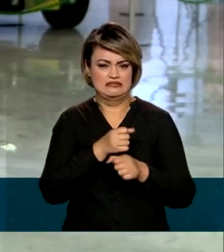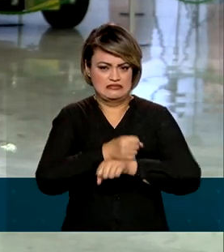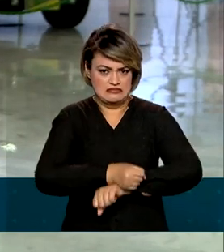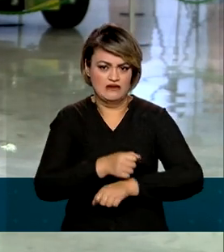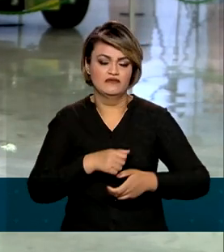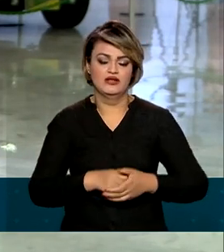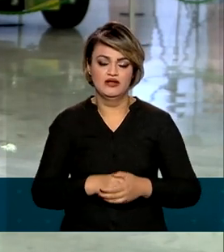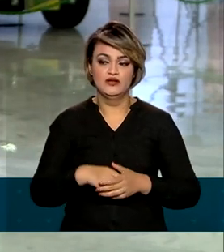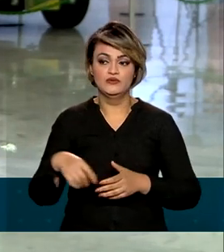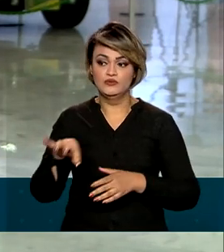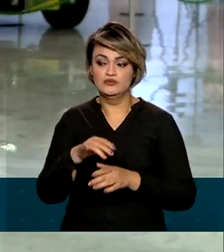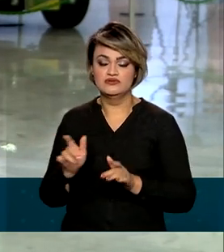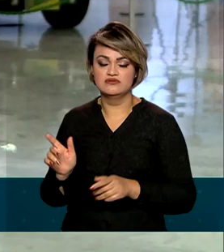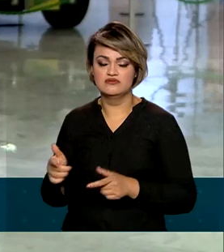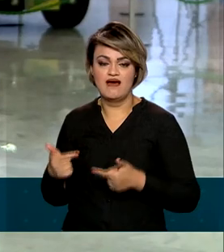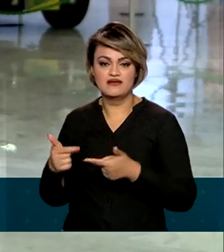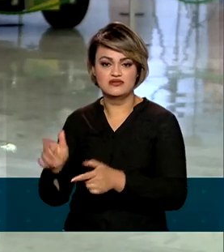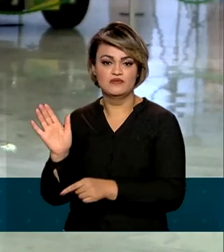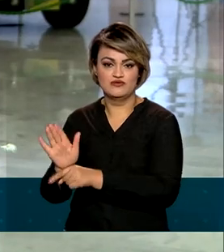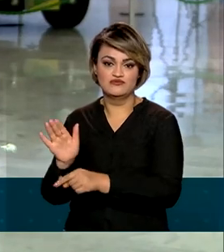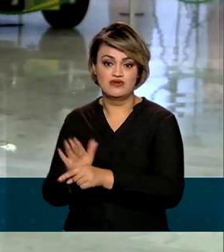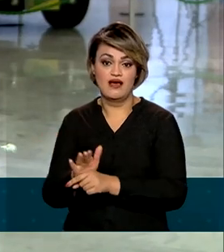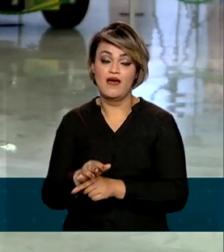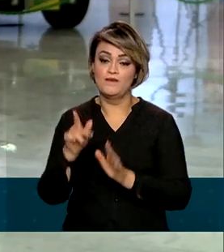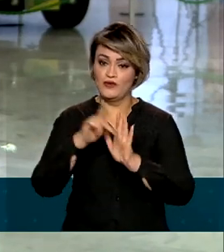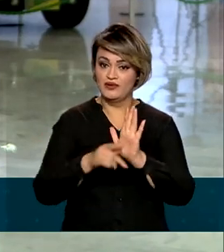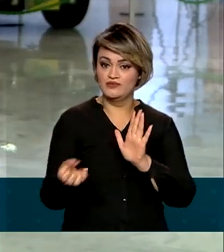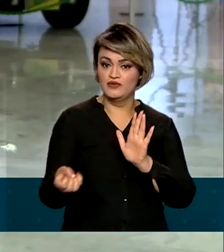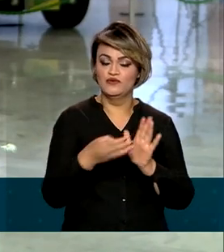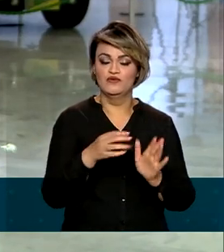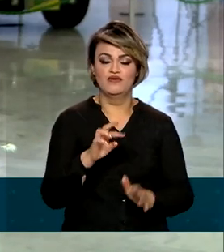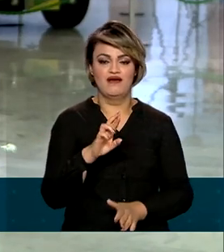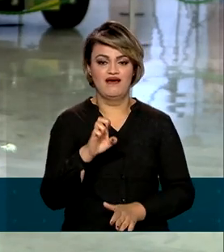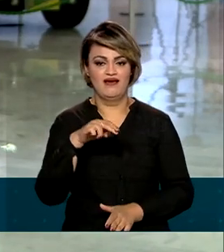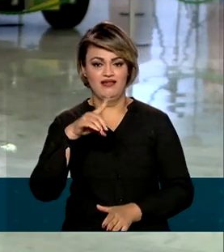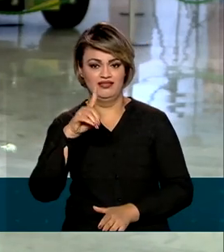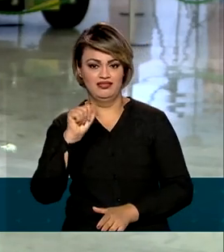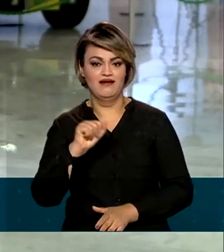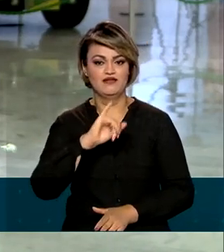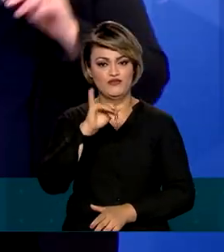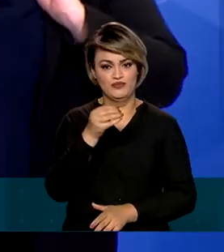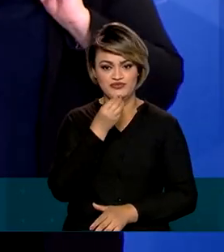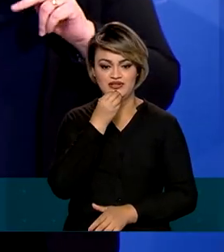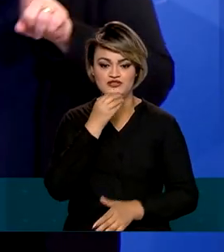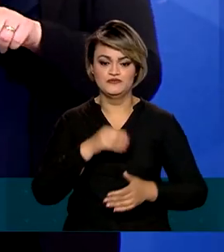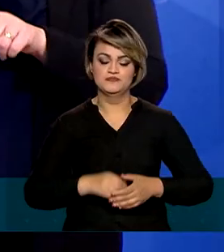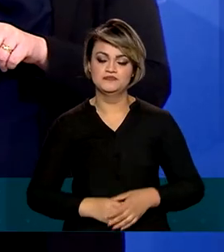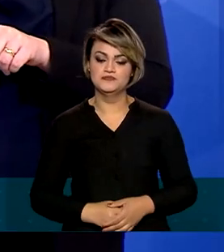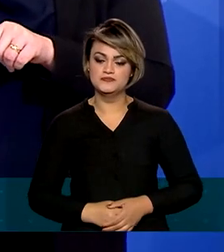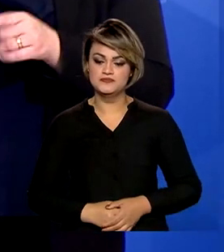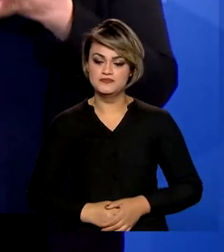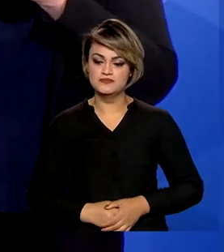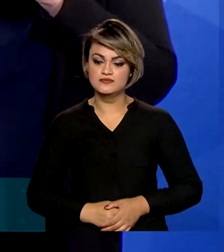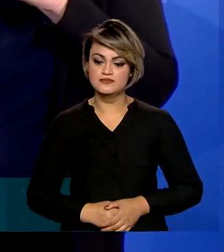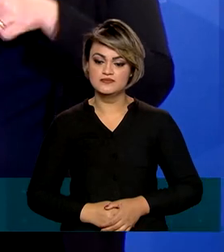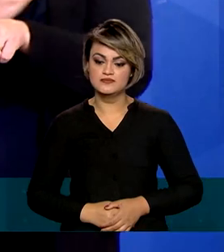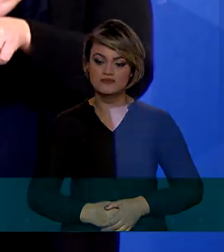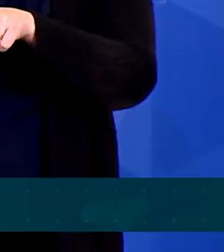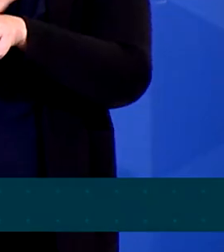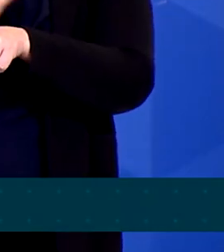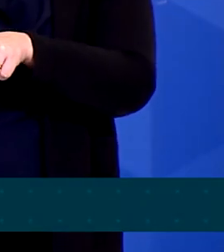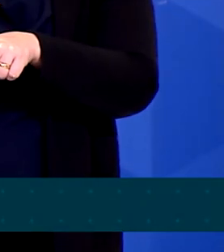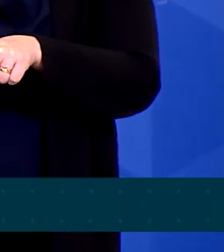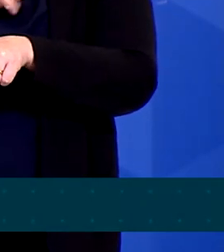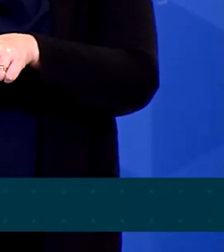ações fazem parte do programa Renda e Oportunidade do Ministério do Trabalho e Previdência. Com essas medidas serão